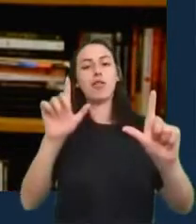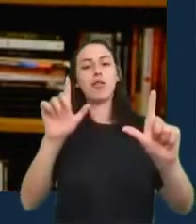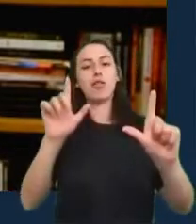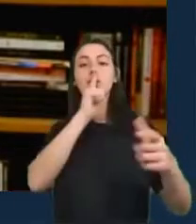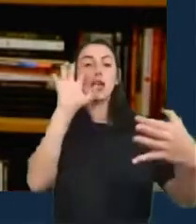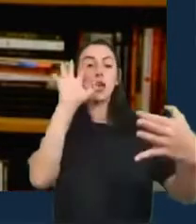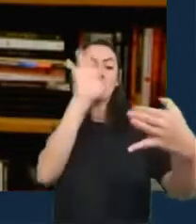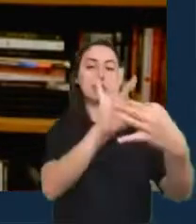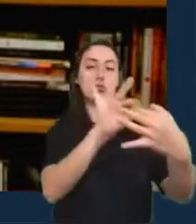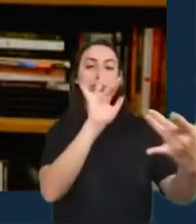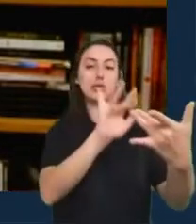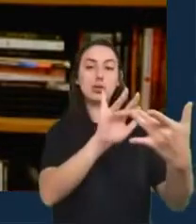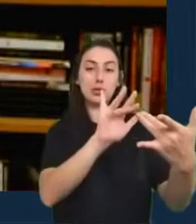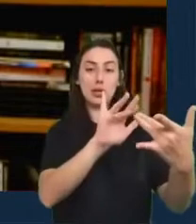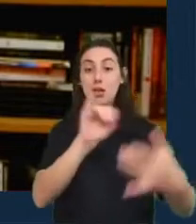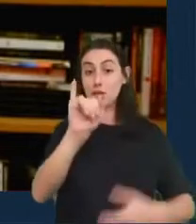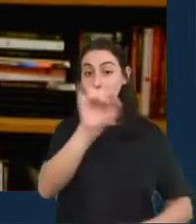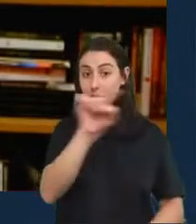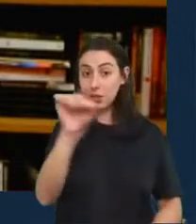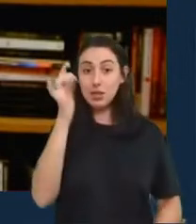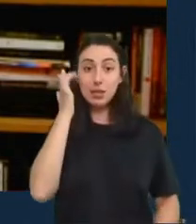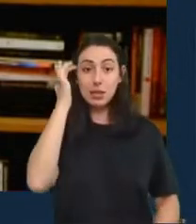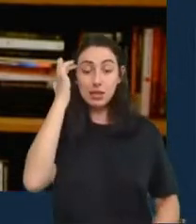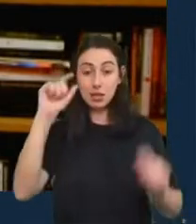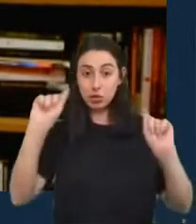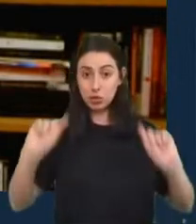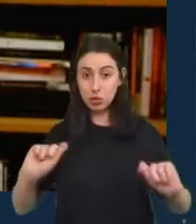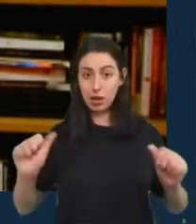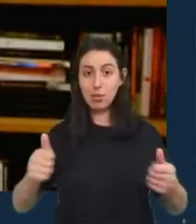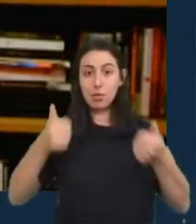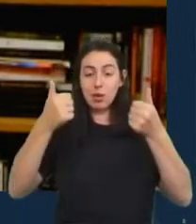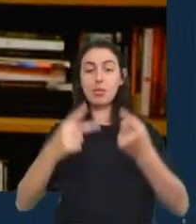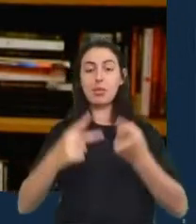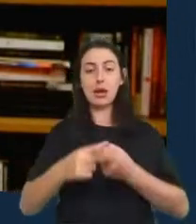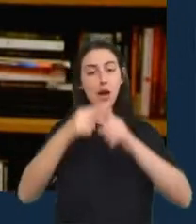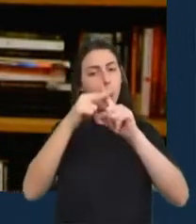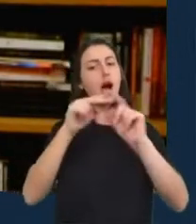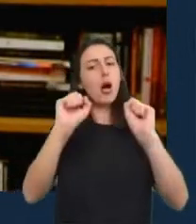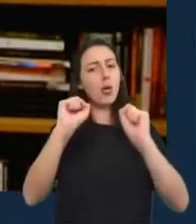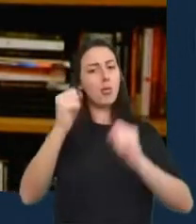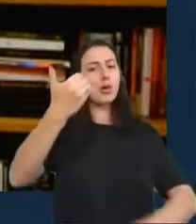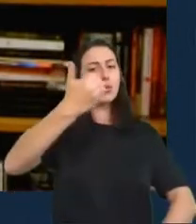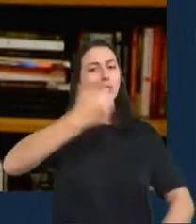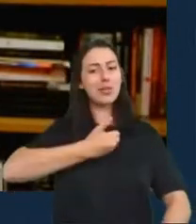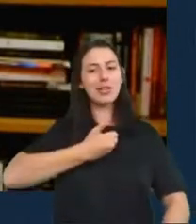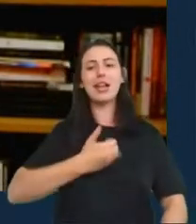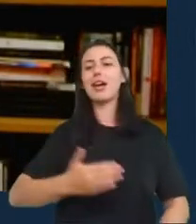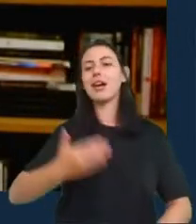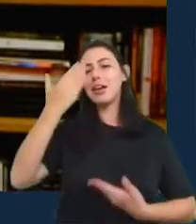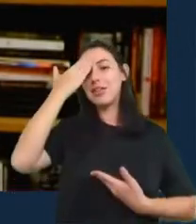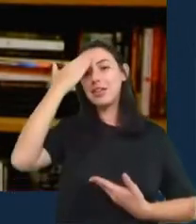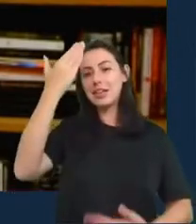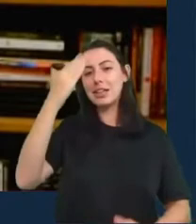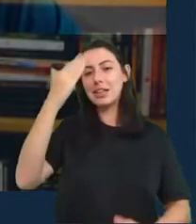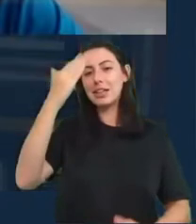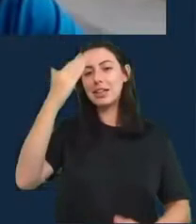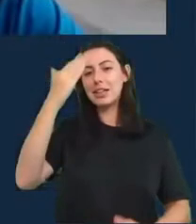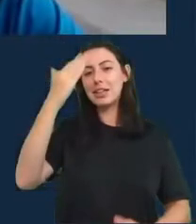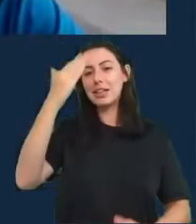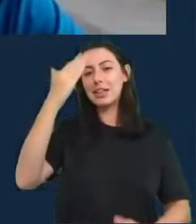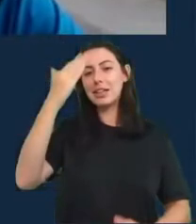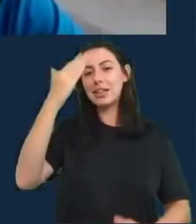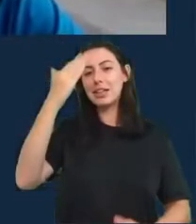por favor me digam e eu agradeço muito a Carol por ser a moderadora hoje espero que todos